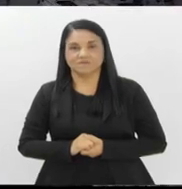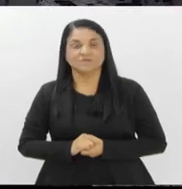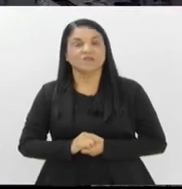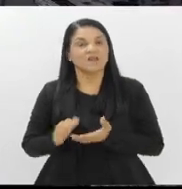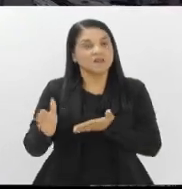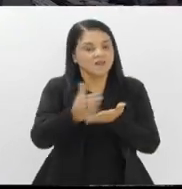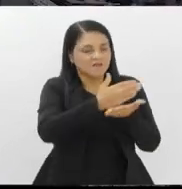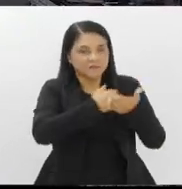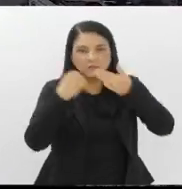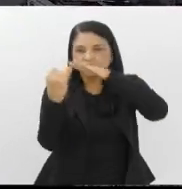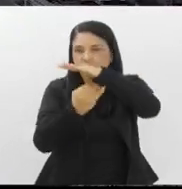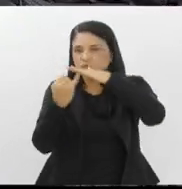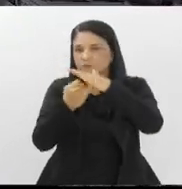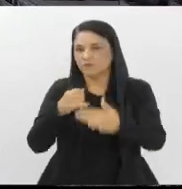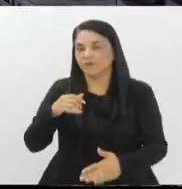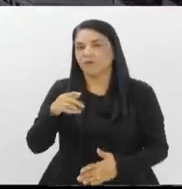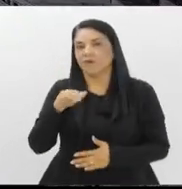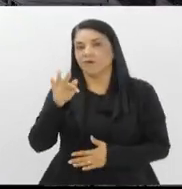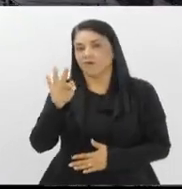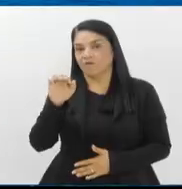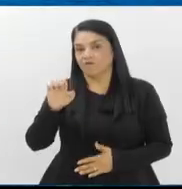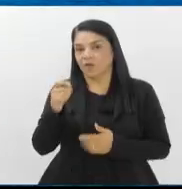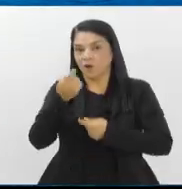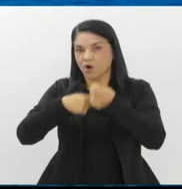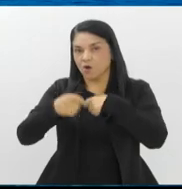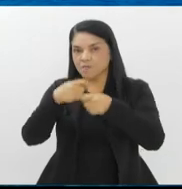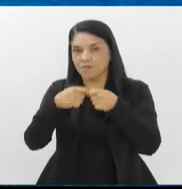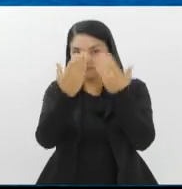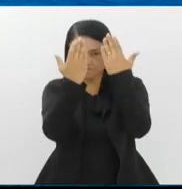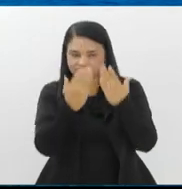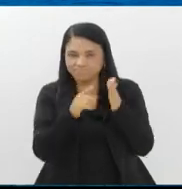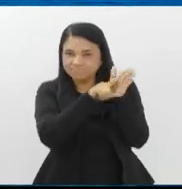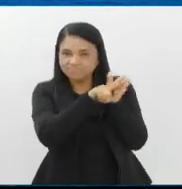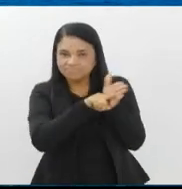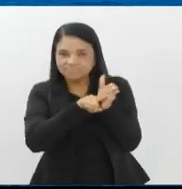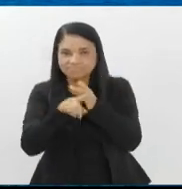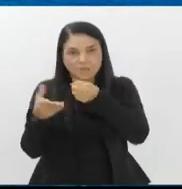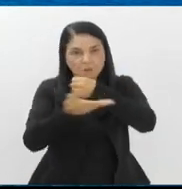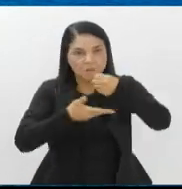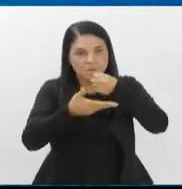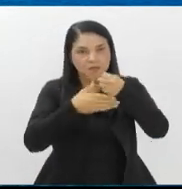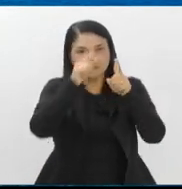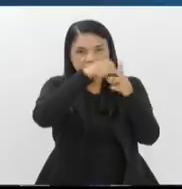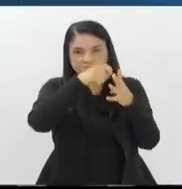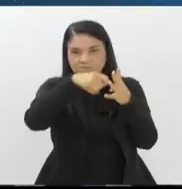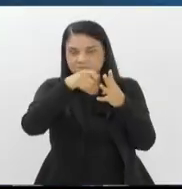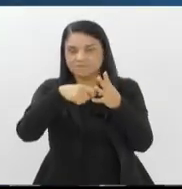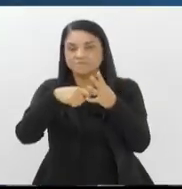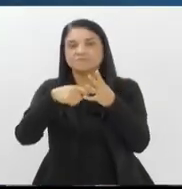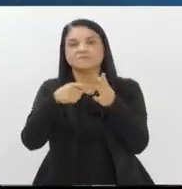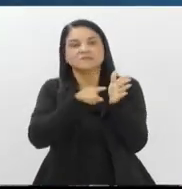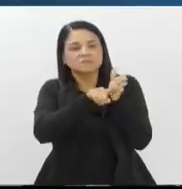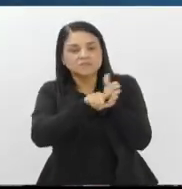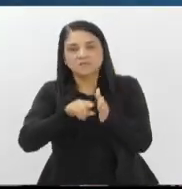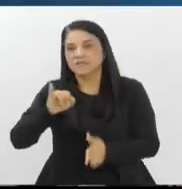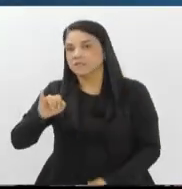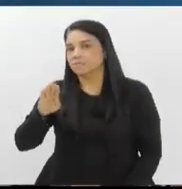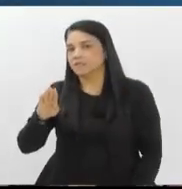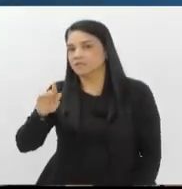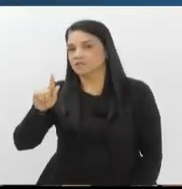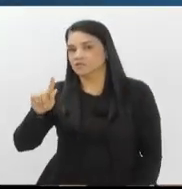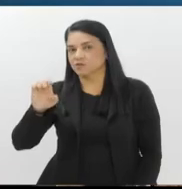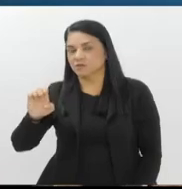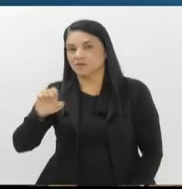Levantamento feito pelo Instituto Fecomércio de Pesquisas e Análises, com base na pesquisa mensal de serviços do IBGE de junho de